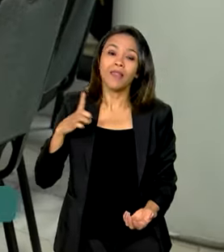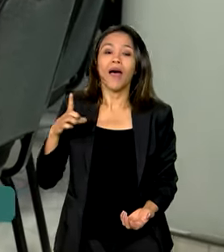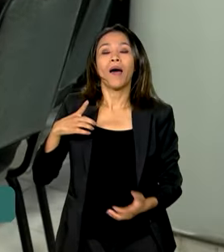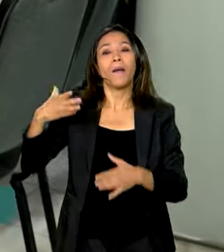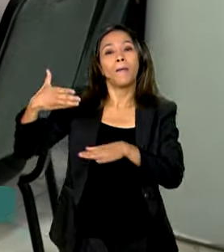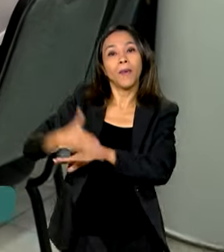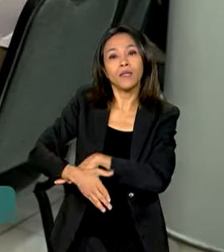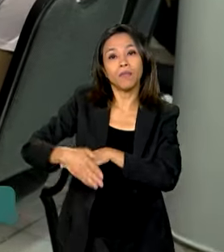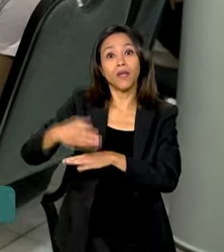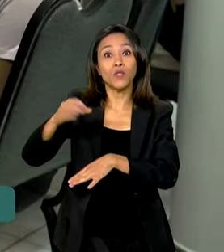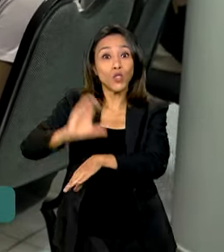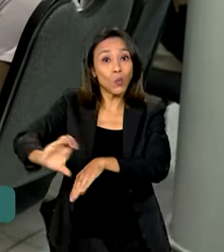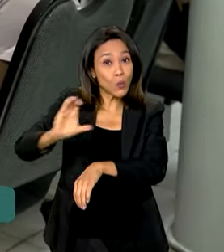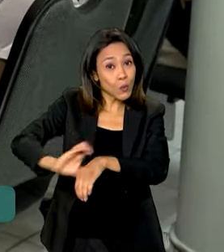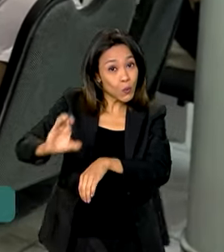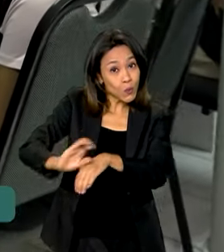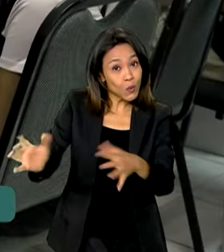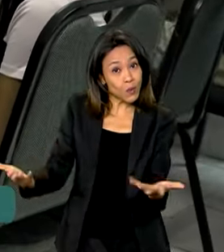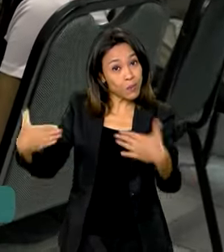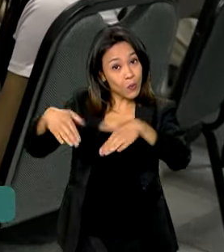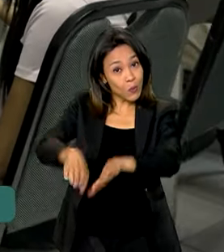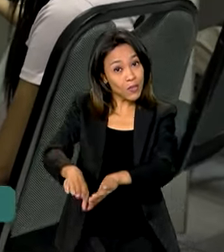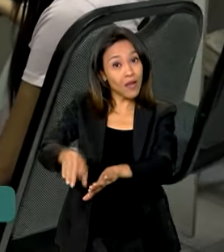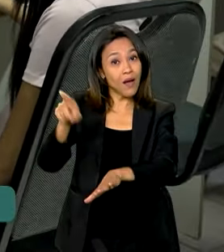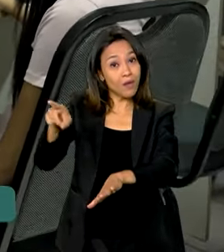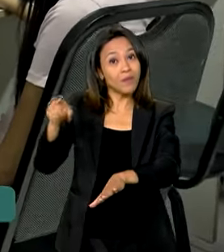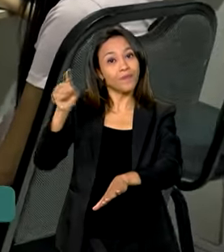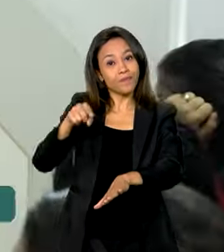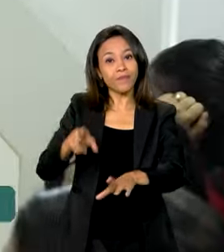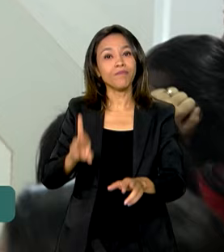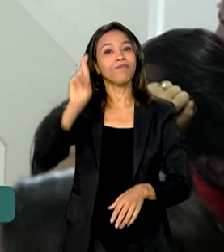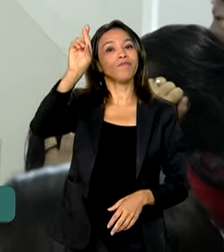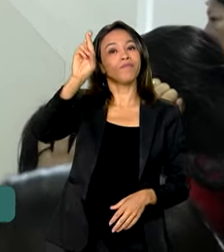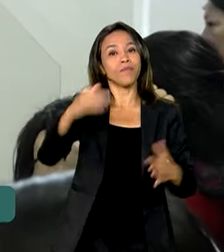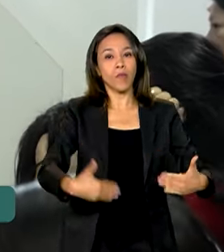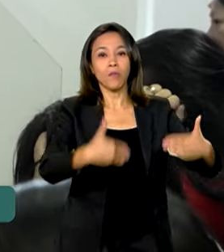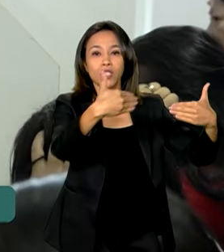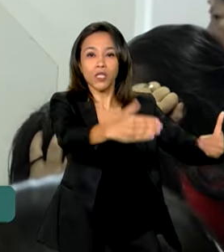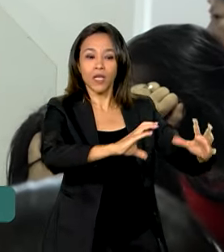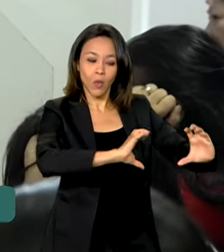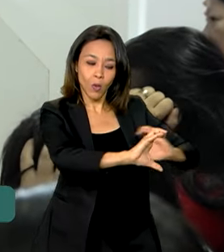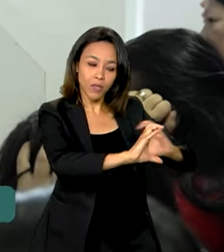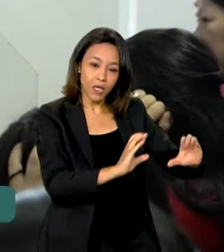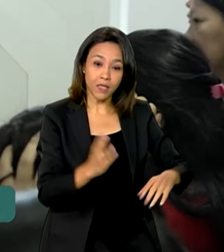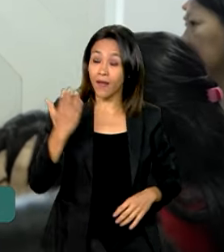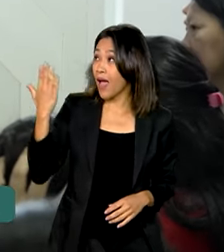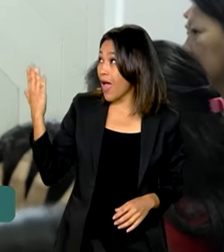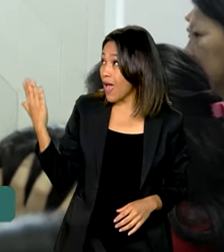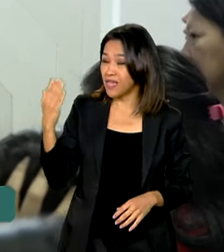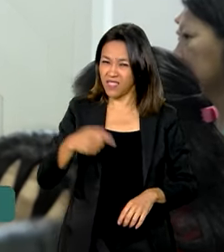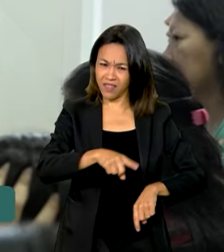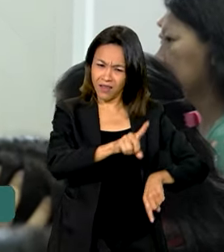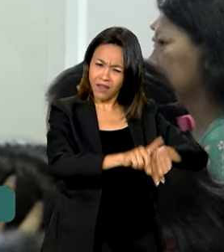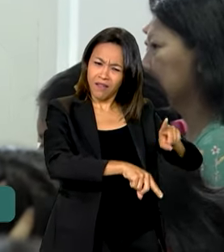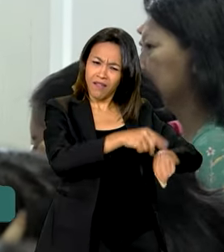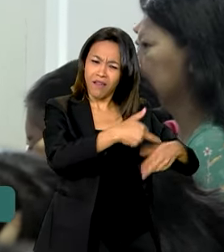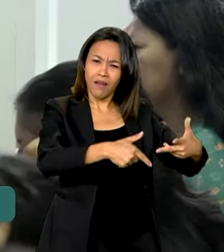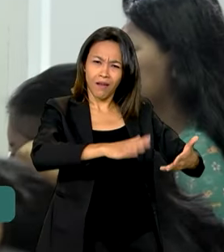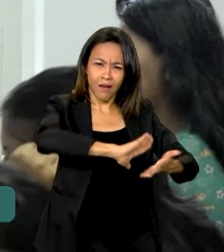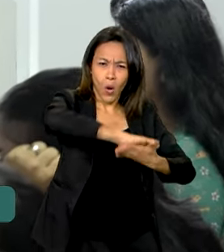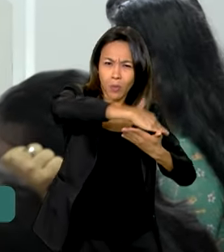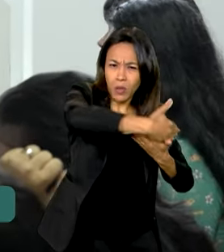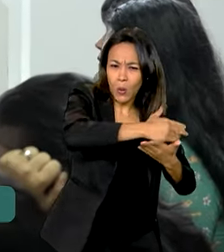Computadores para a Inclusão do Ministério das Comunicações. A iniciativa destina máquinas que não seriam mais